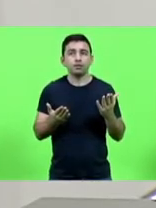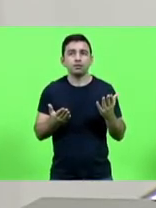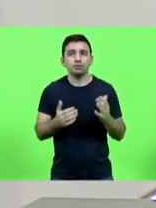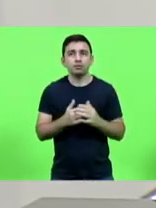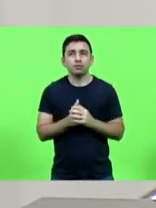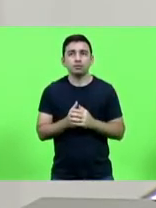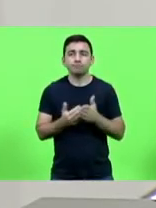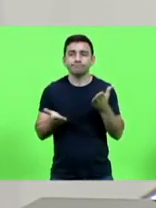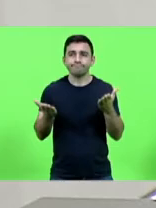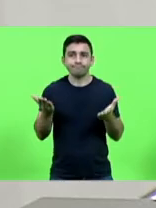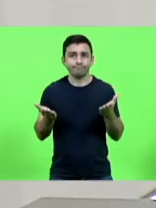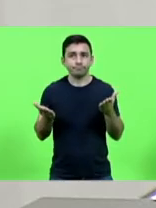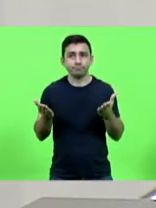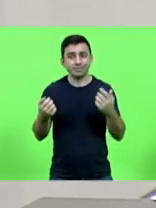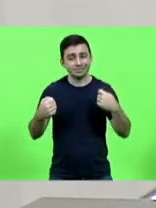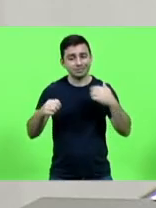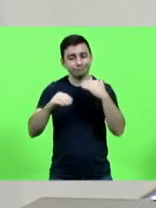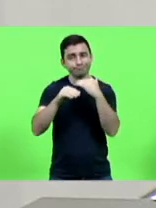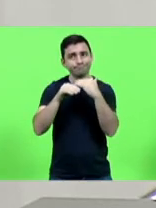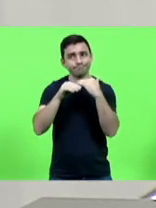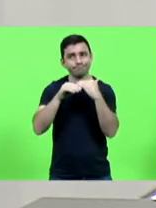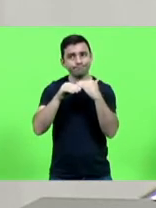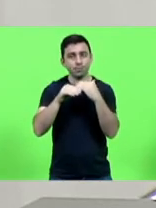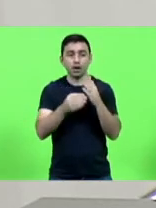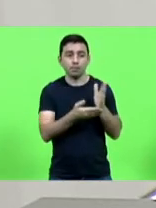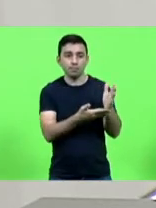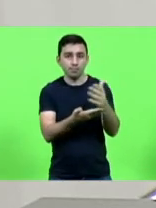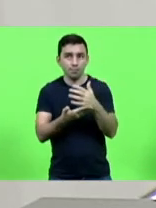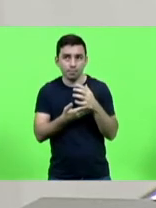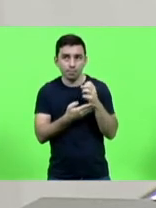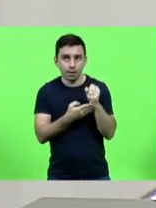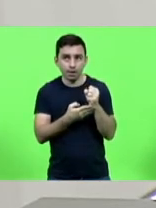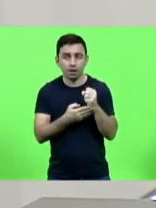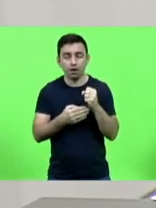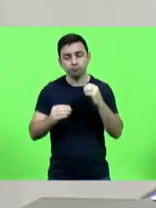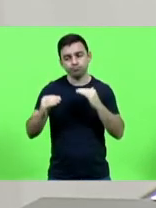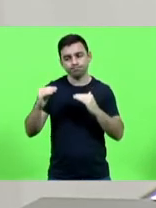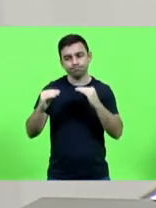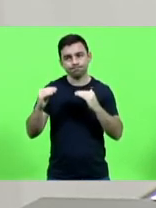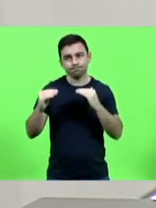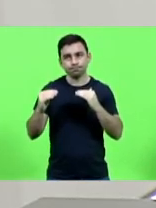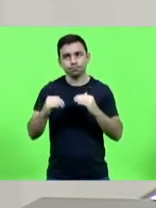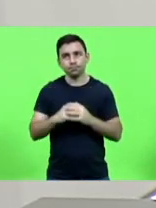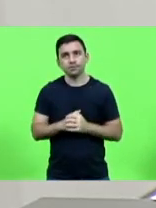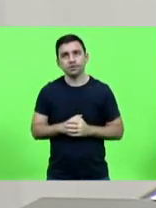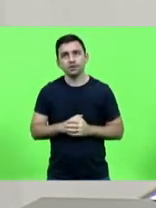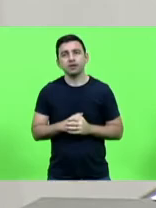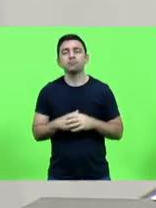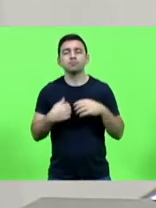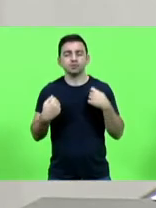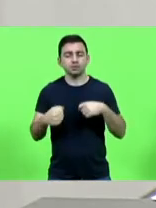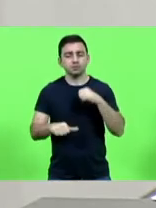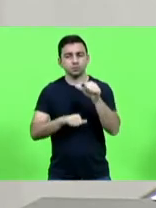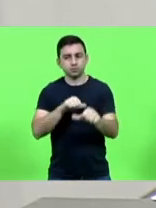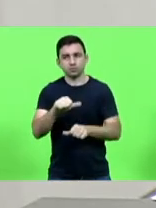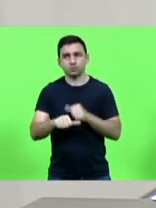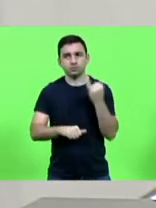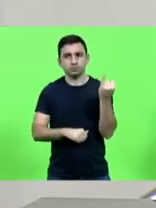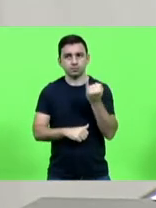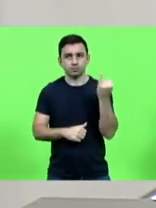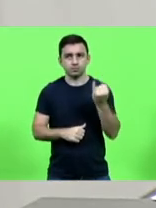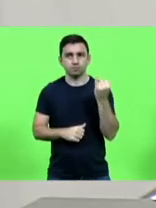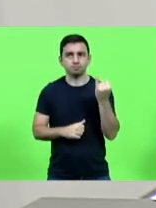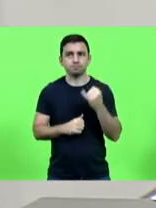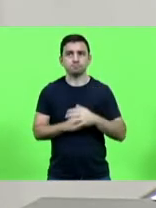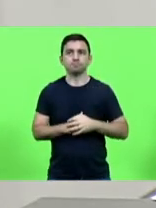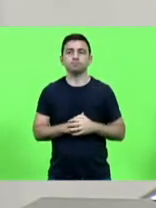estar compatível com a arrecadação e todos entendemos que essa mudança é necessária eu falo